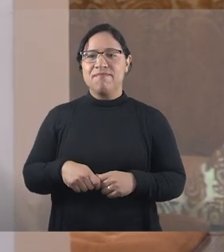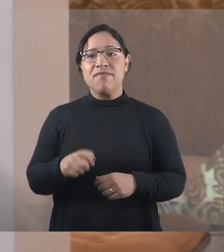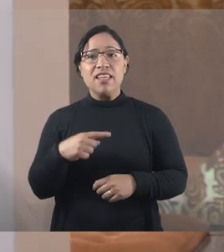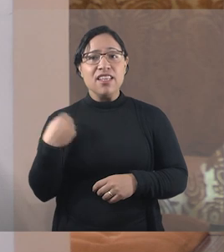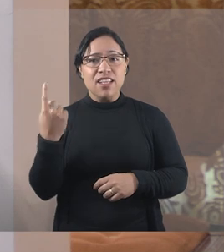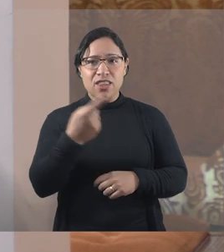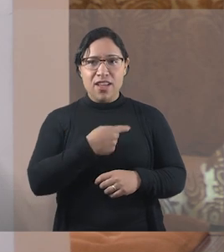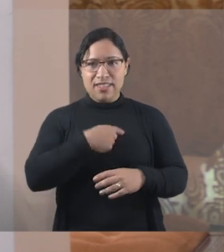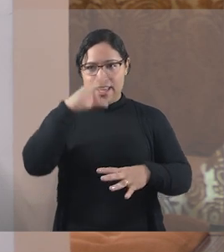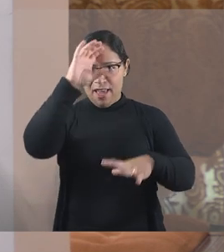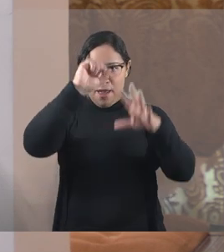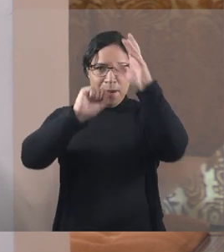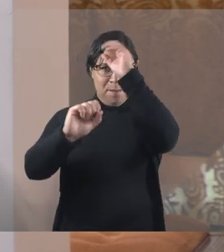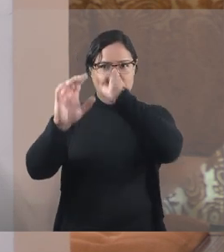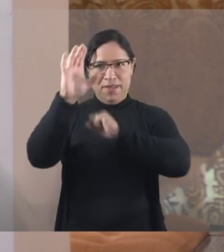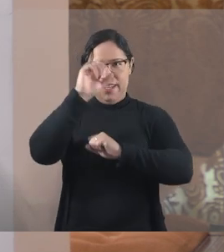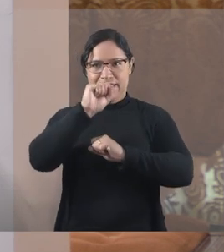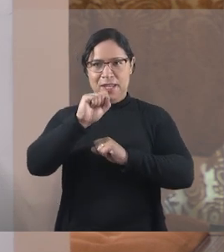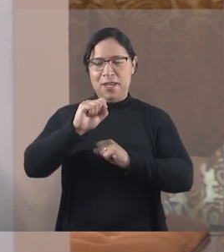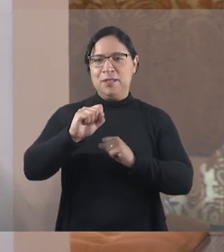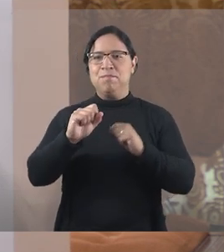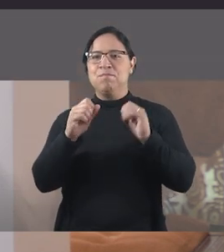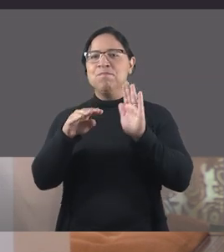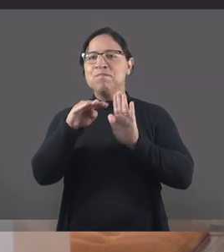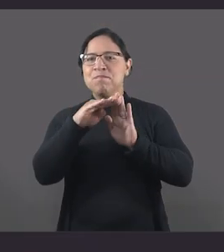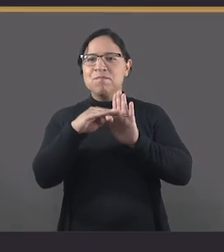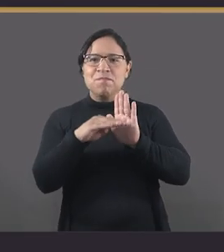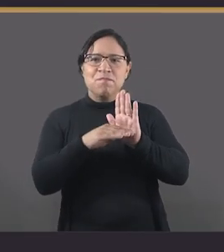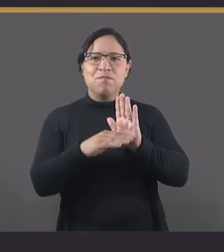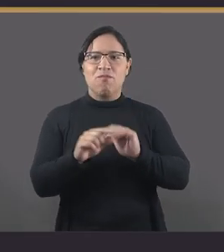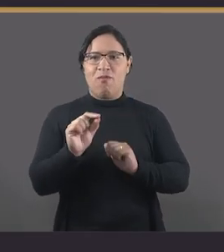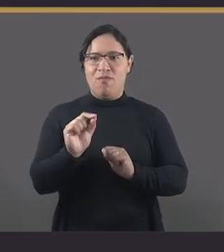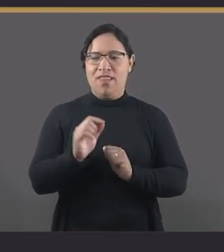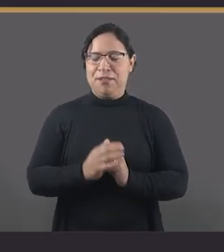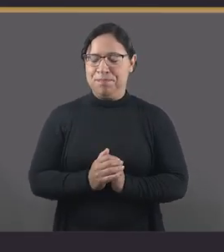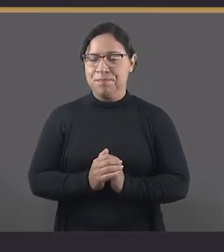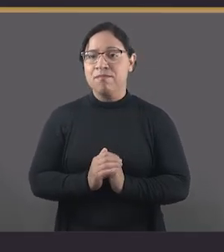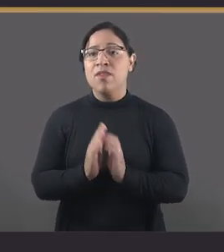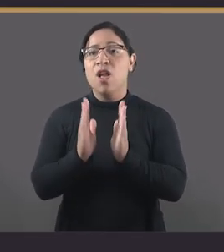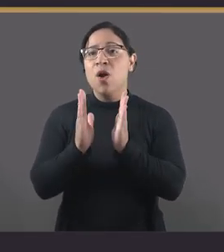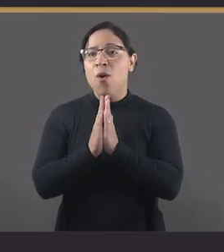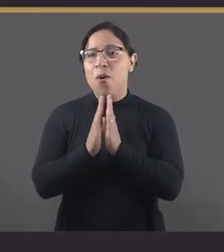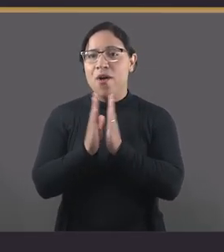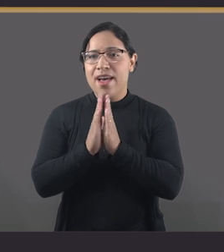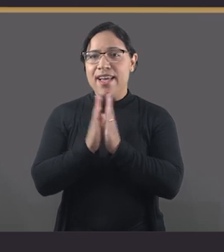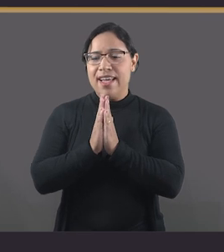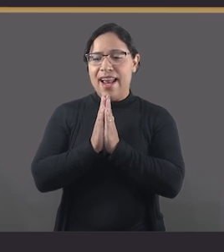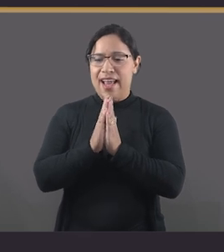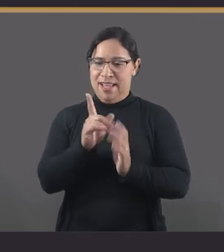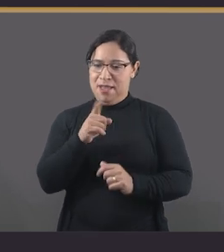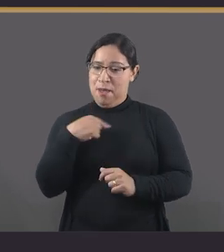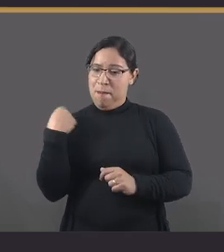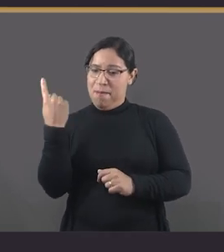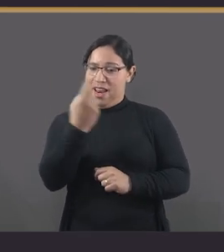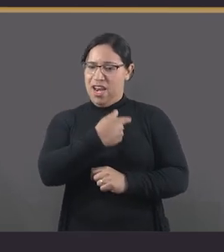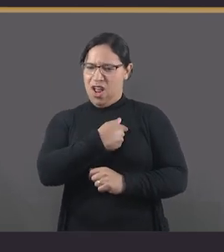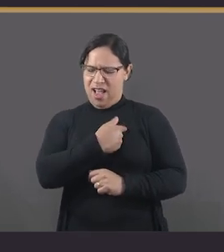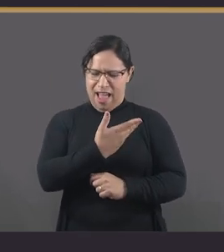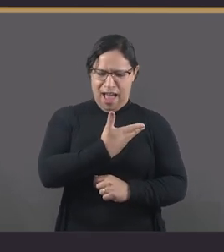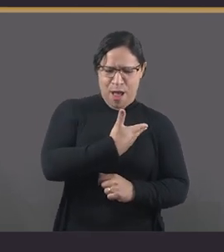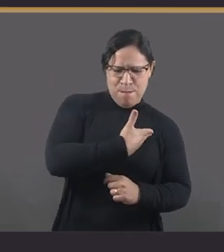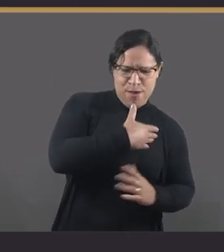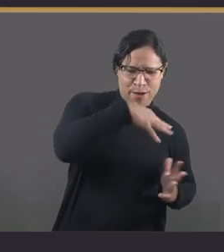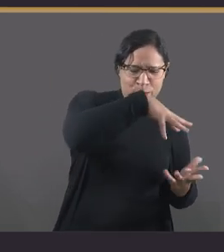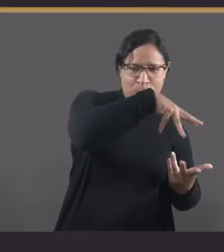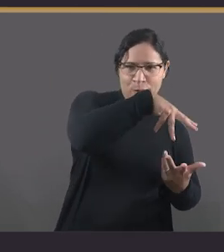E a primeira delas, devemos orar para não sermos amigos do mundo e inimigos de Deus. Tiago